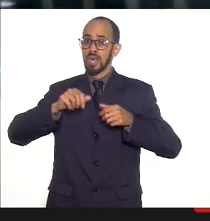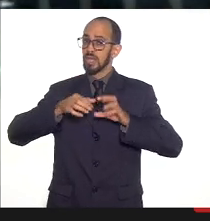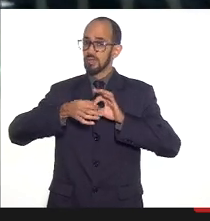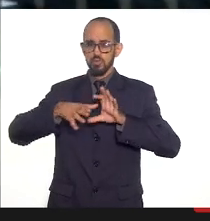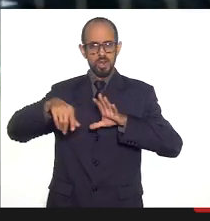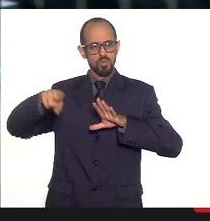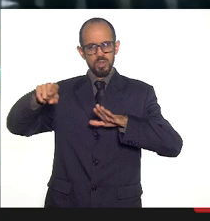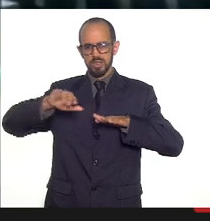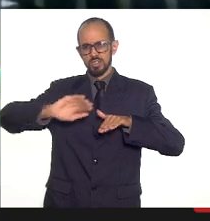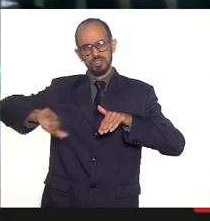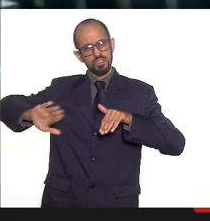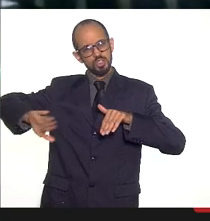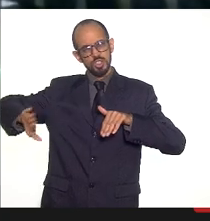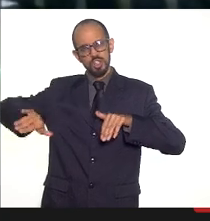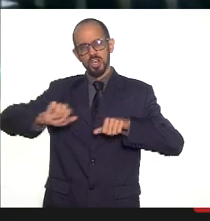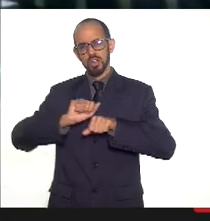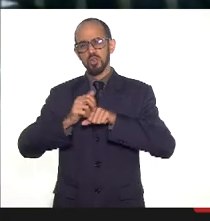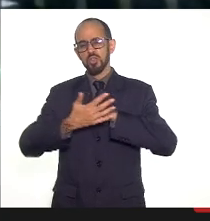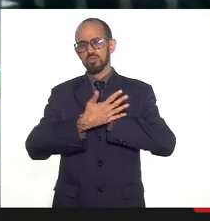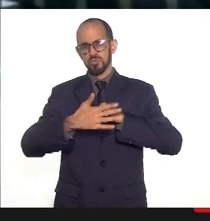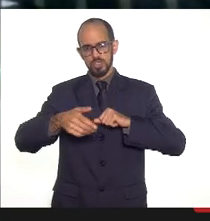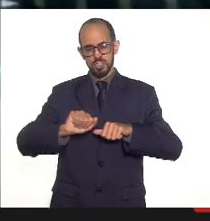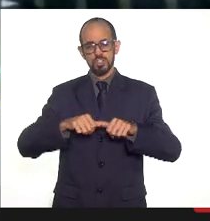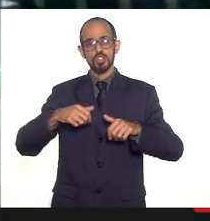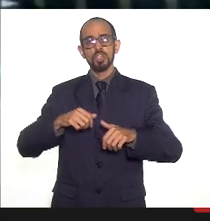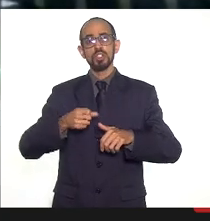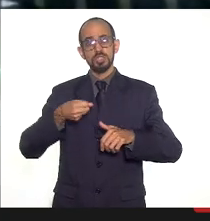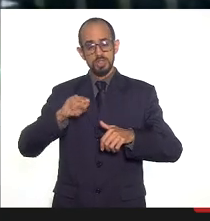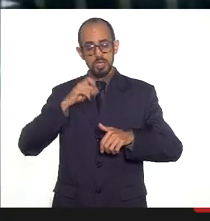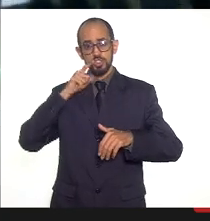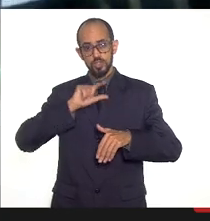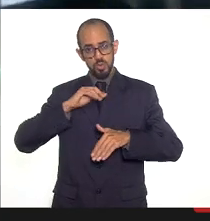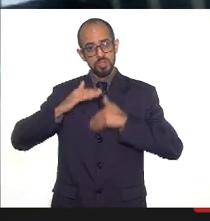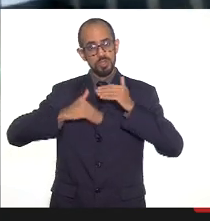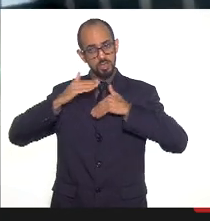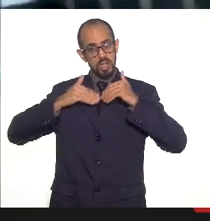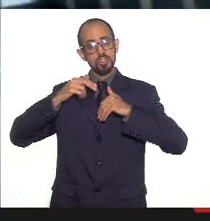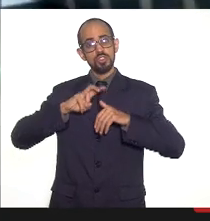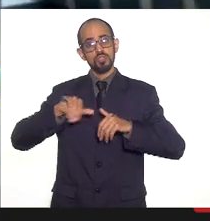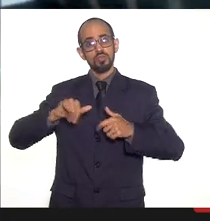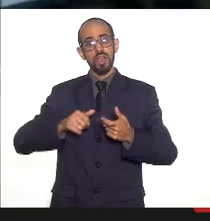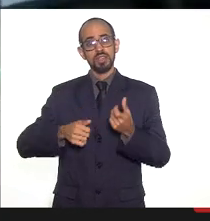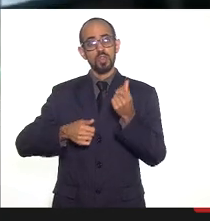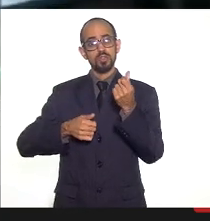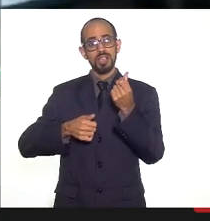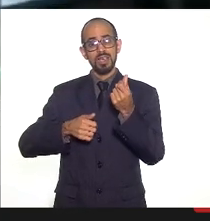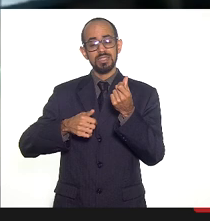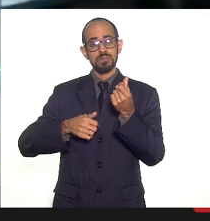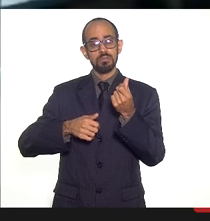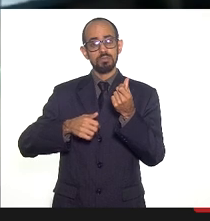se caminhar nesse sentido eu acho que a gente vai ter um segundo silvestre mais tranquilo